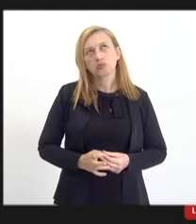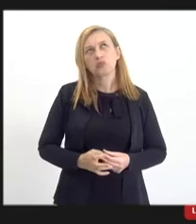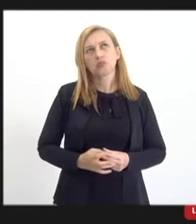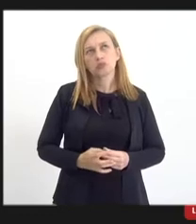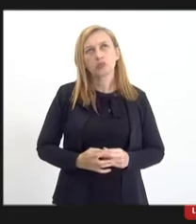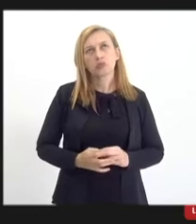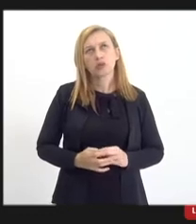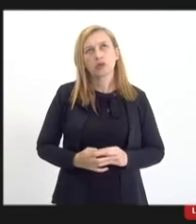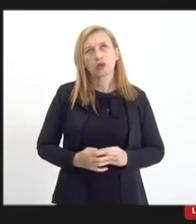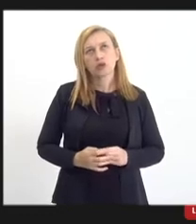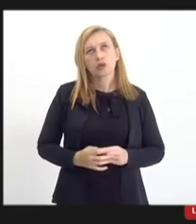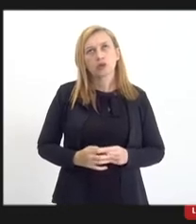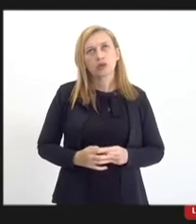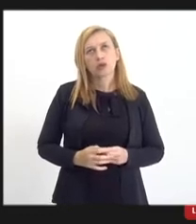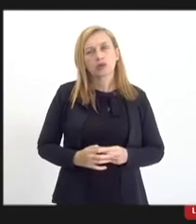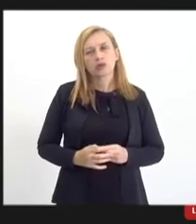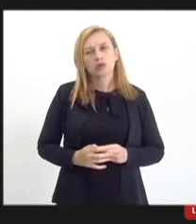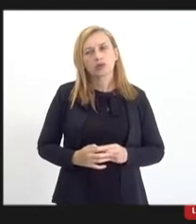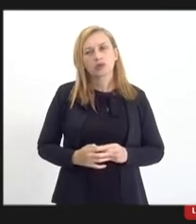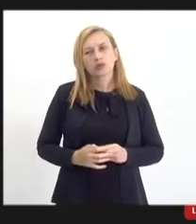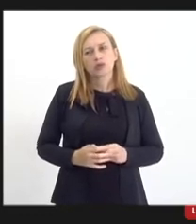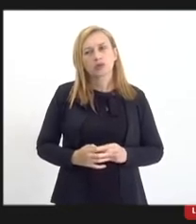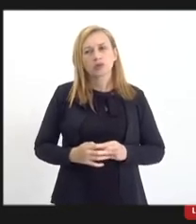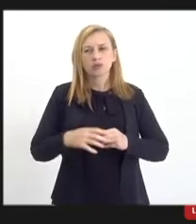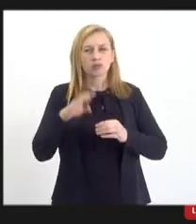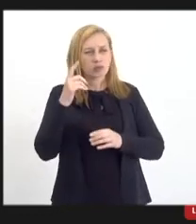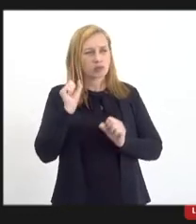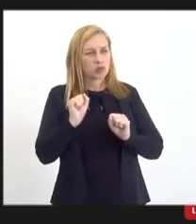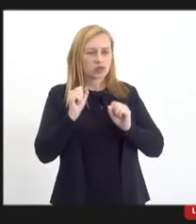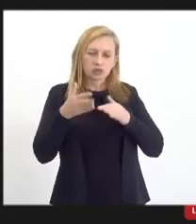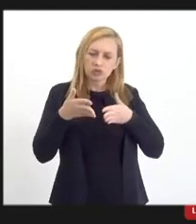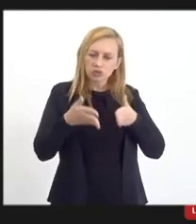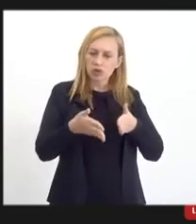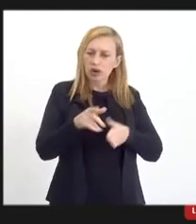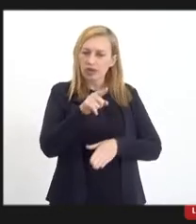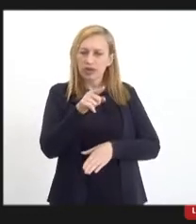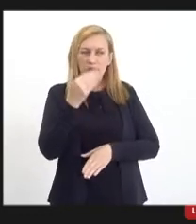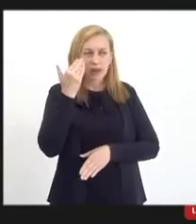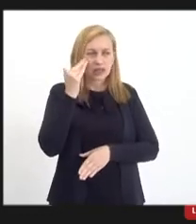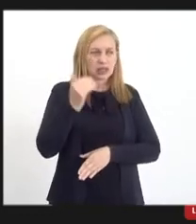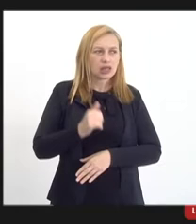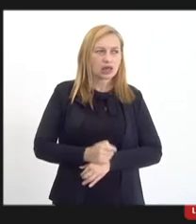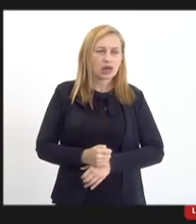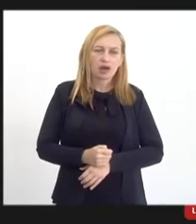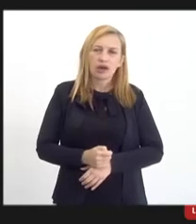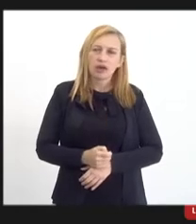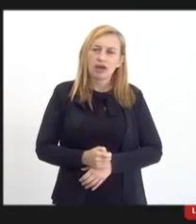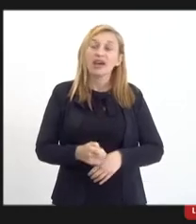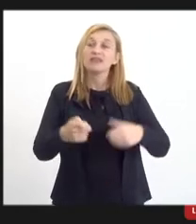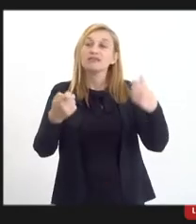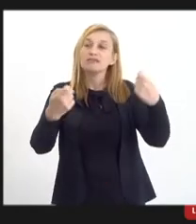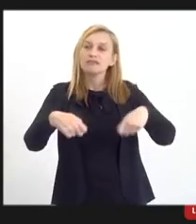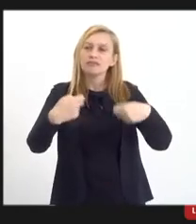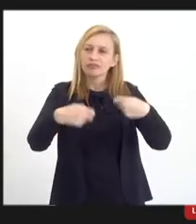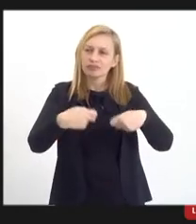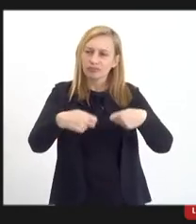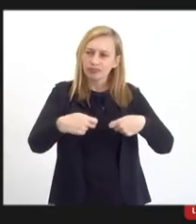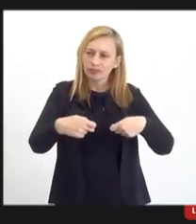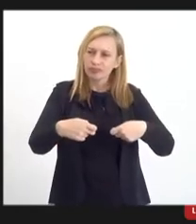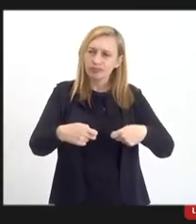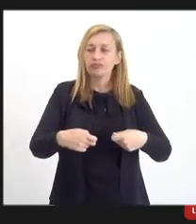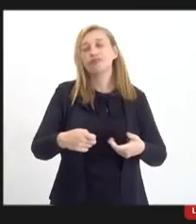até nos debruçar nele, né, para entender a necessidade, inclusive,